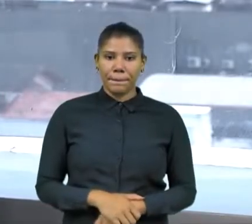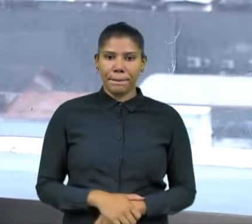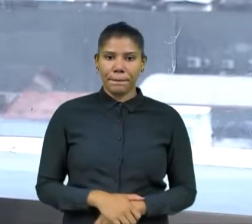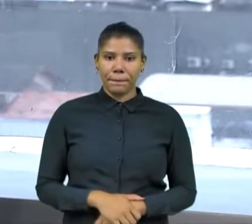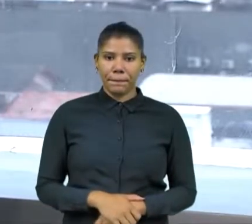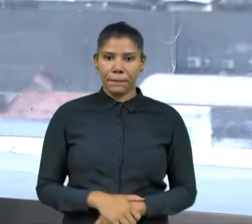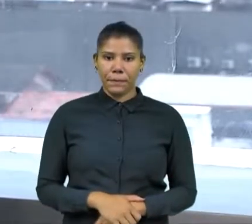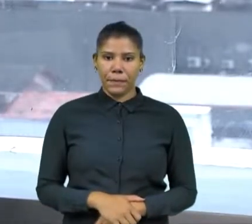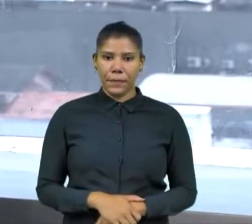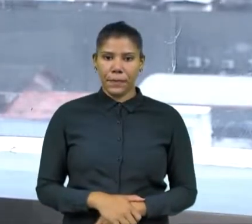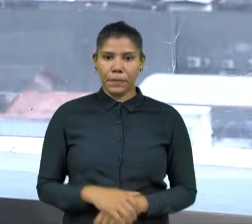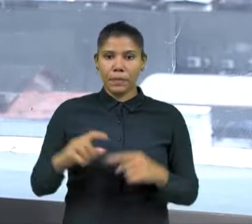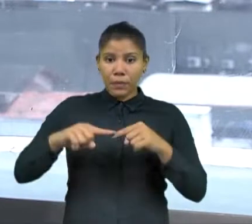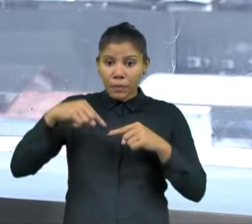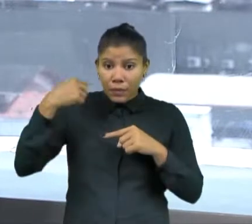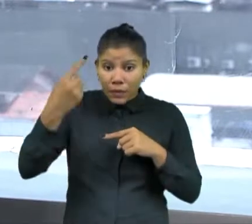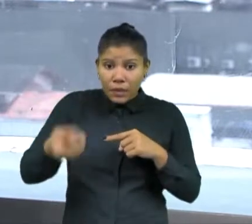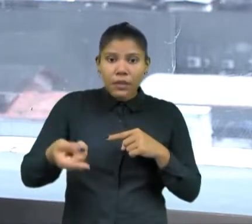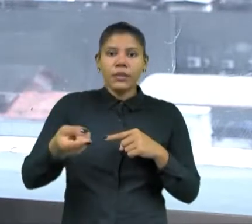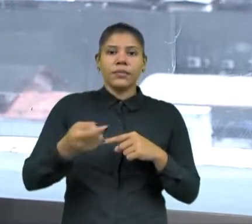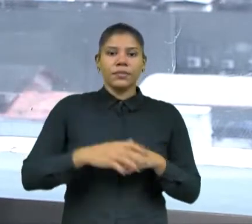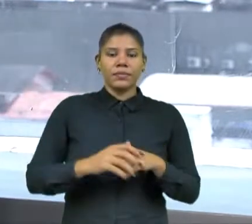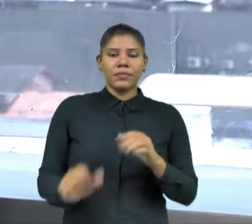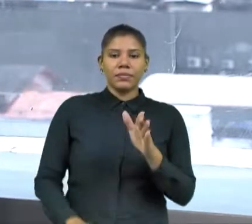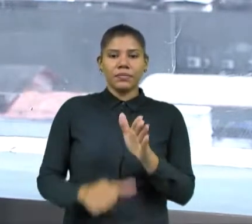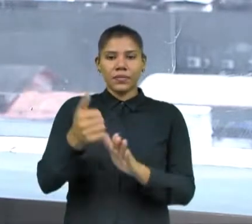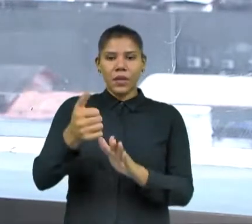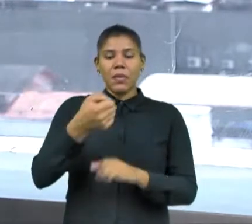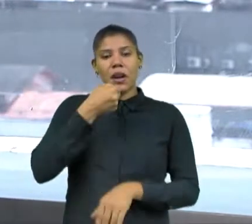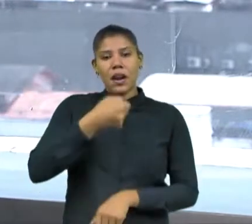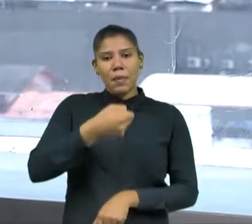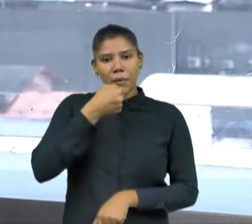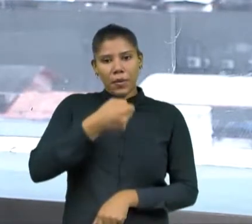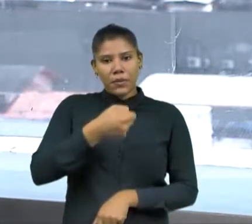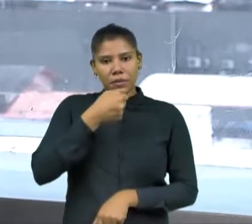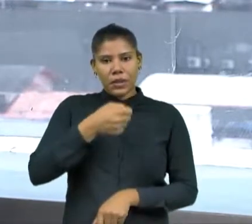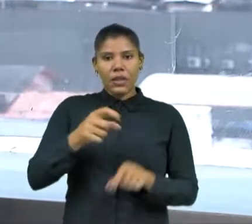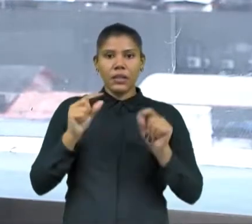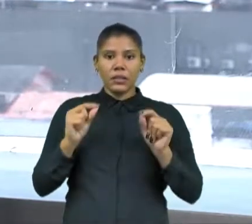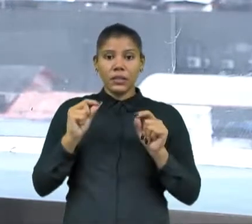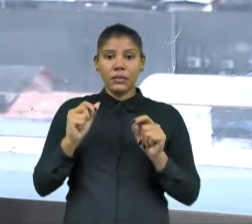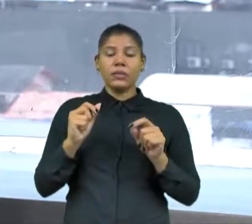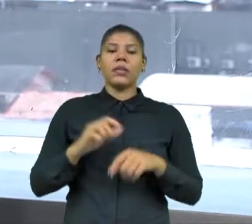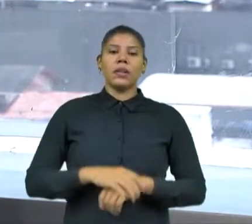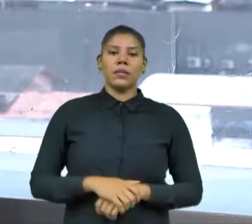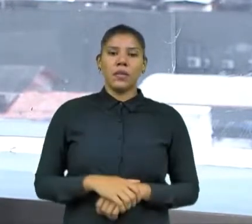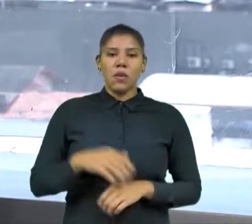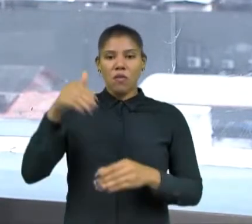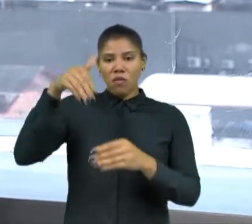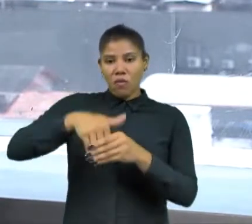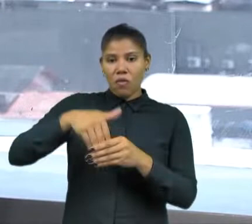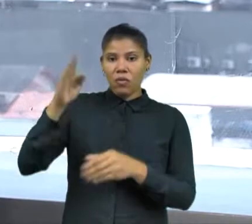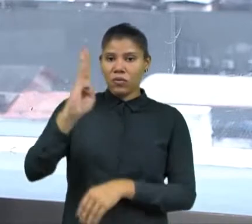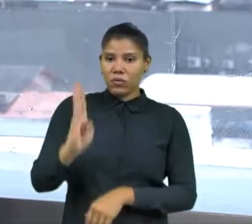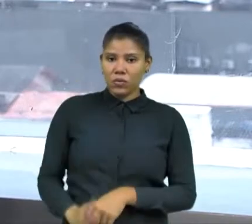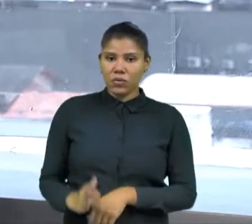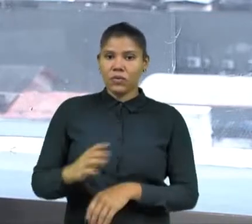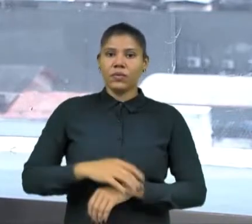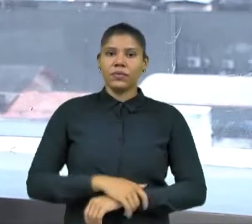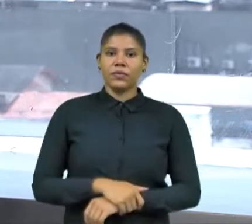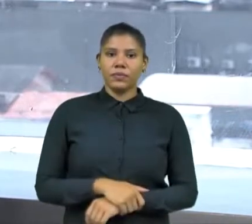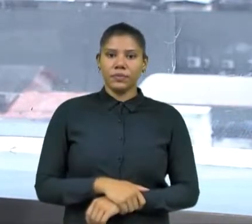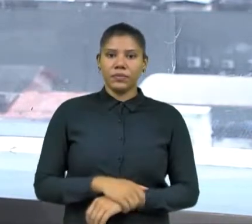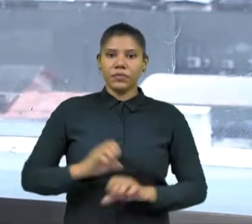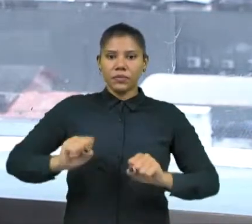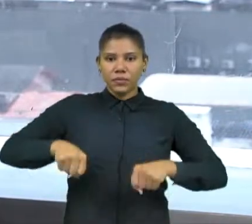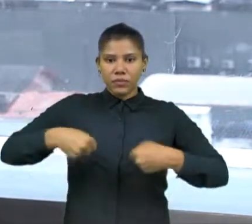E, no próximo bloco, a primeira reportagem da série especial, O Voto no Brasil, Construção e Fortalecimento